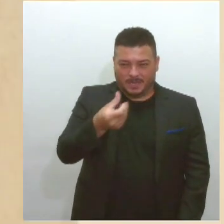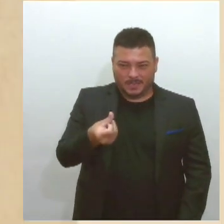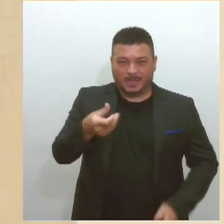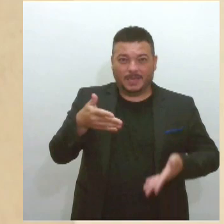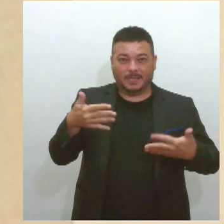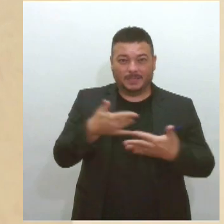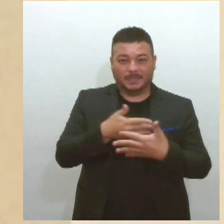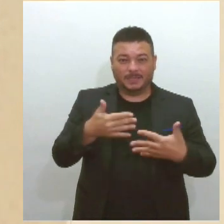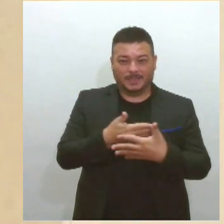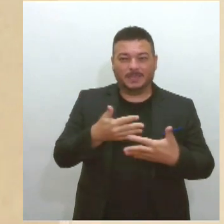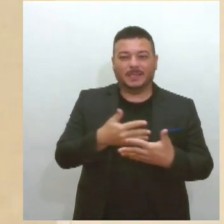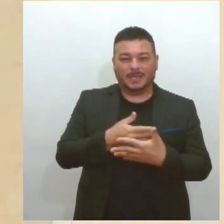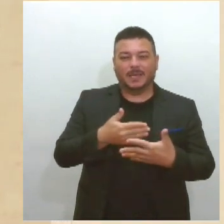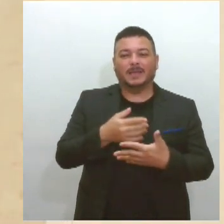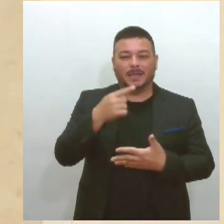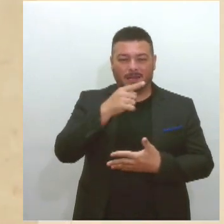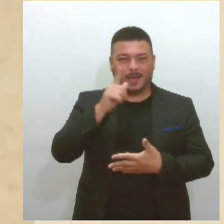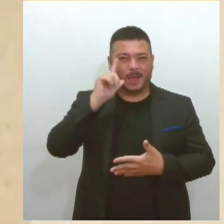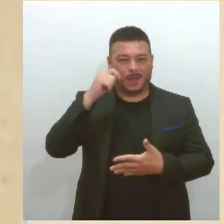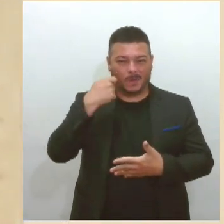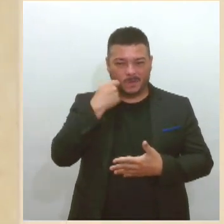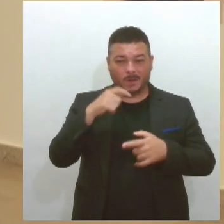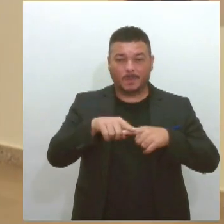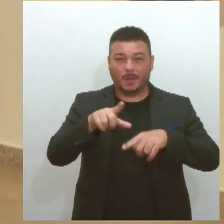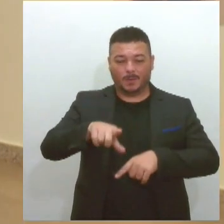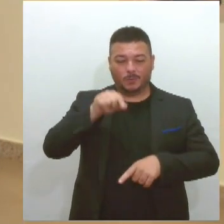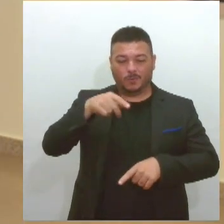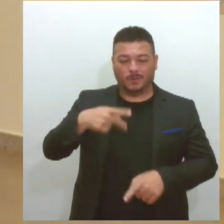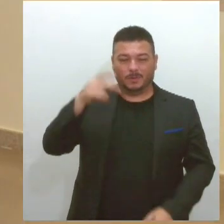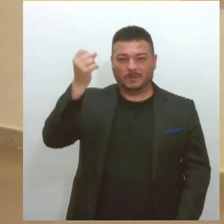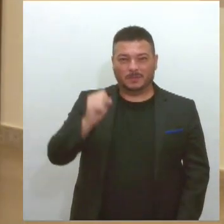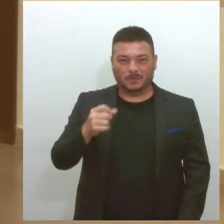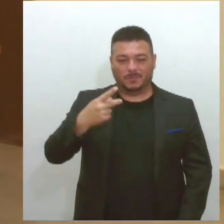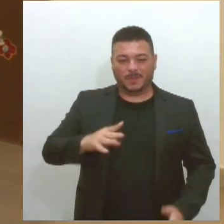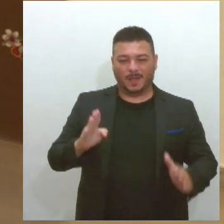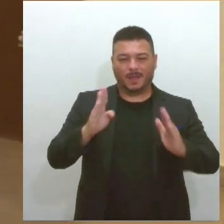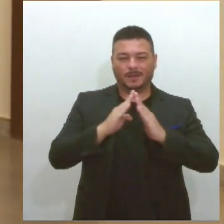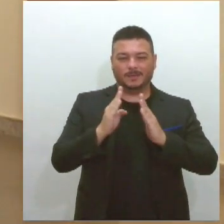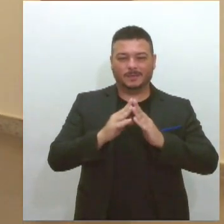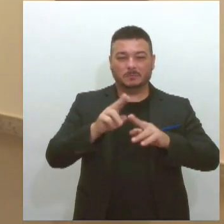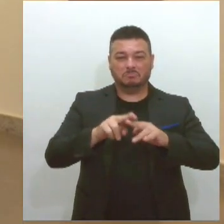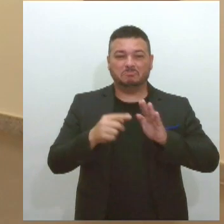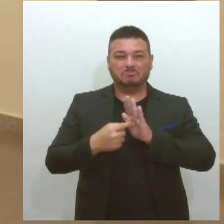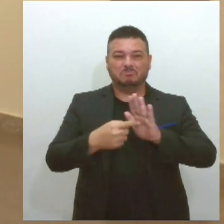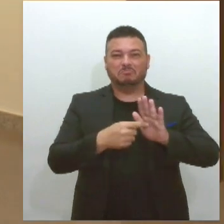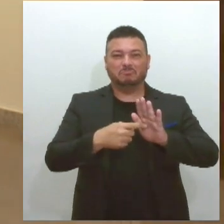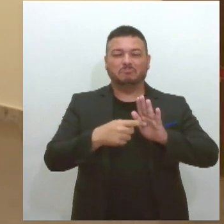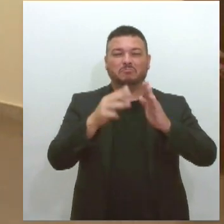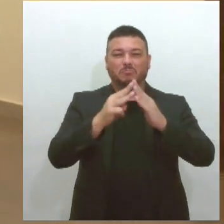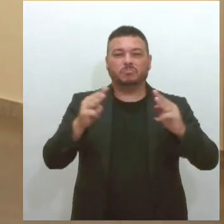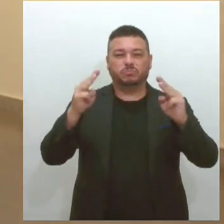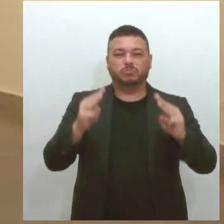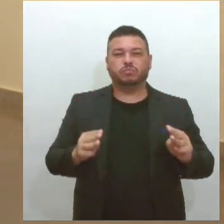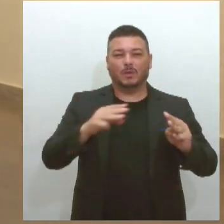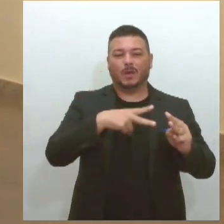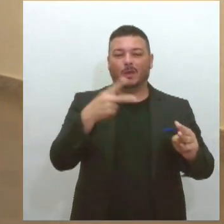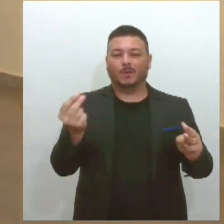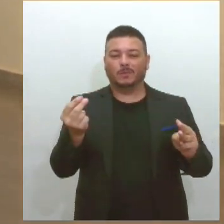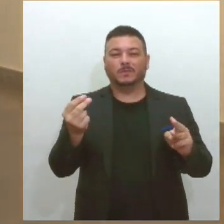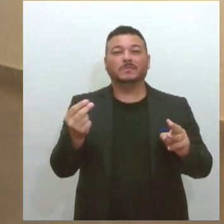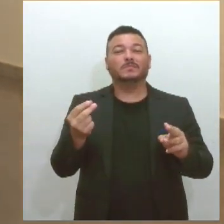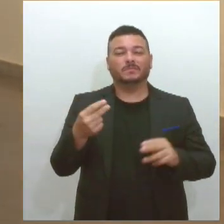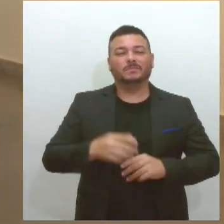Laje, mas que escolheu Sergipe como seu lar. Disponível na Galeria de Arte do SESC Cícero Alves dos Santos,